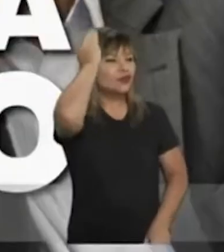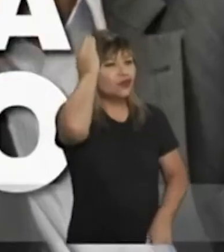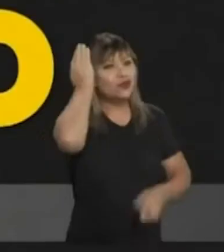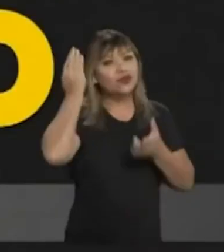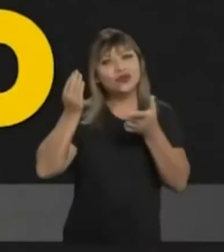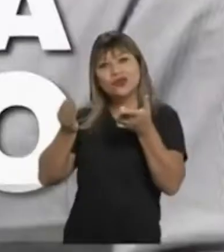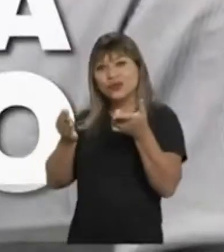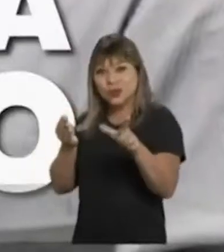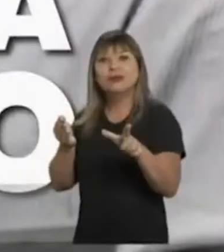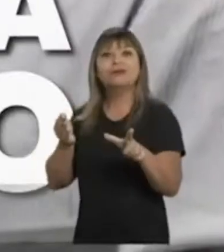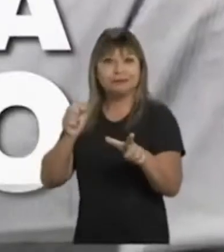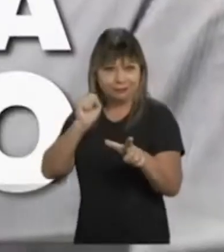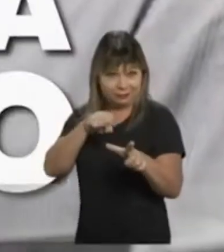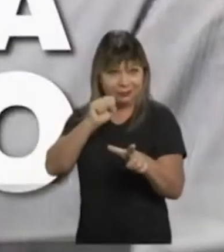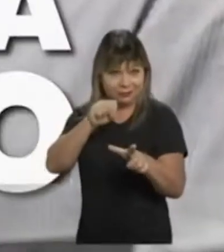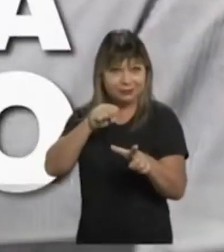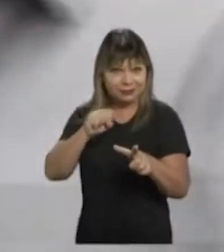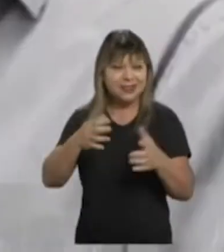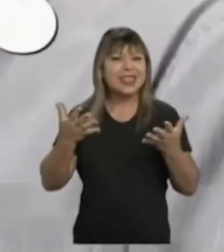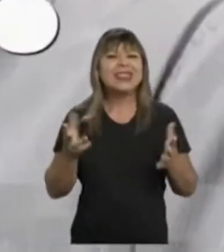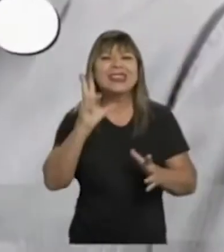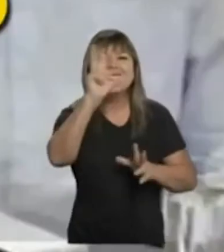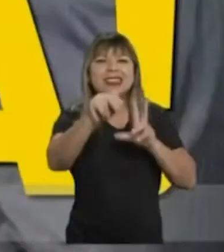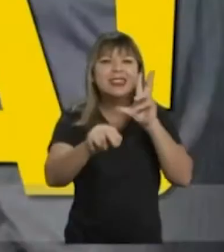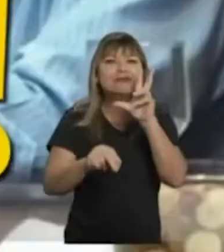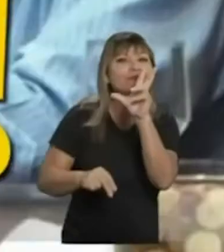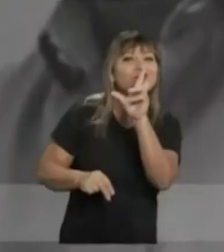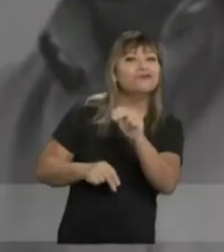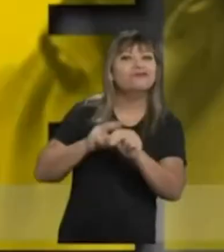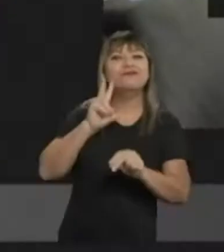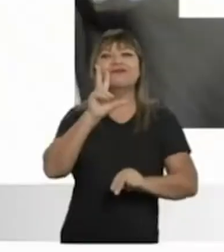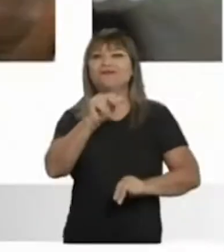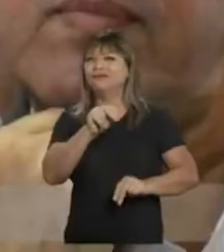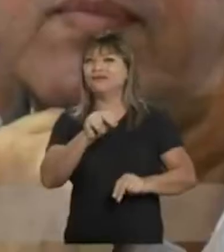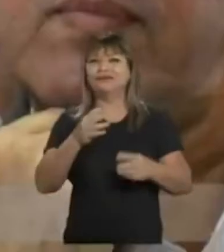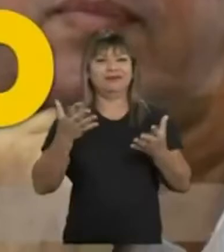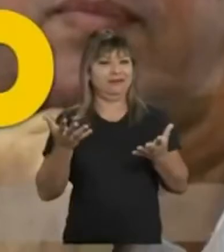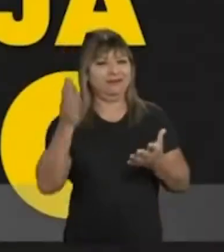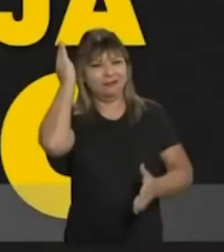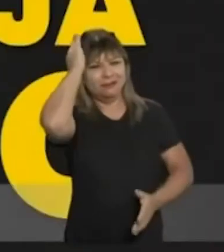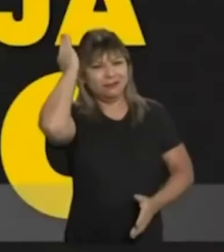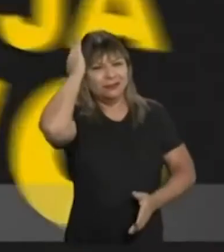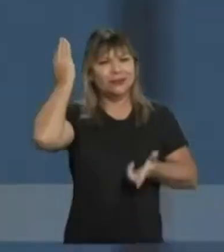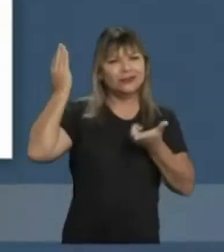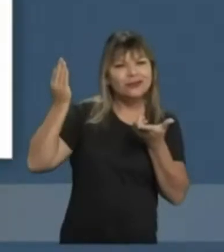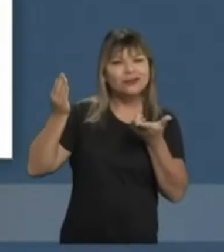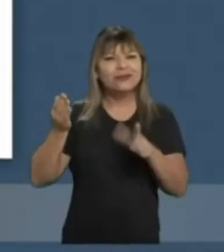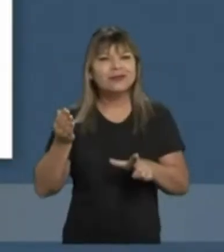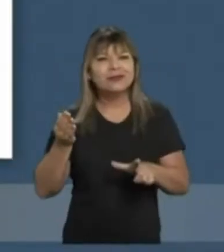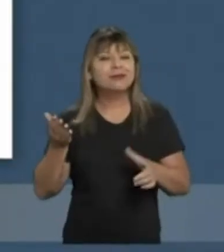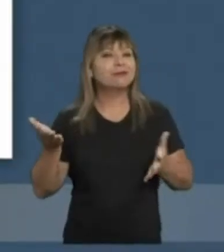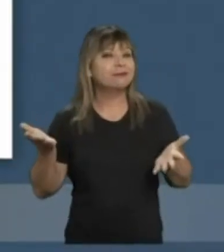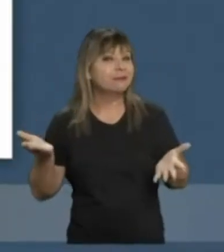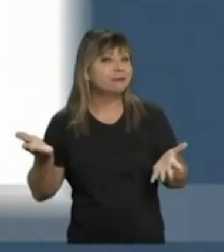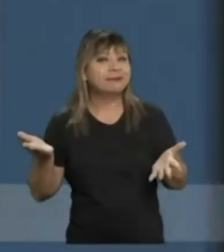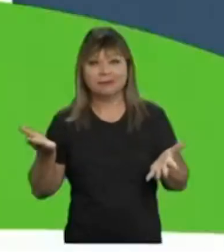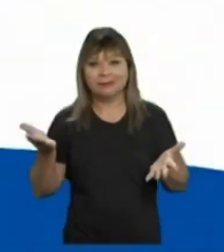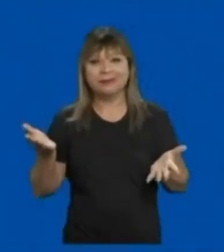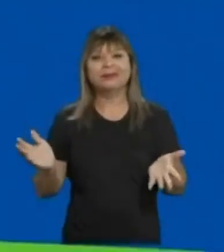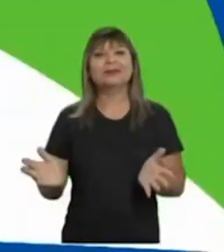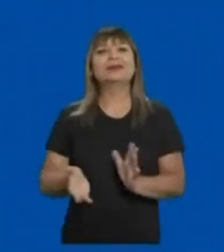Azambuja de novo. Não, não, não. É o Azambuja de novo.